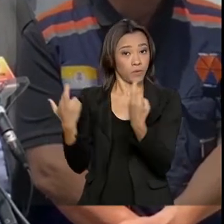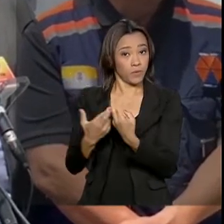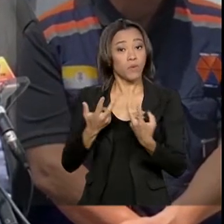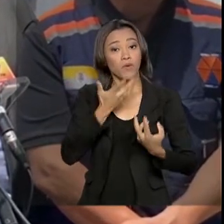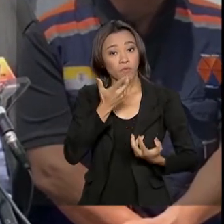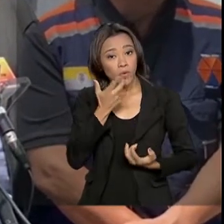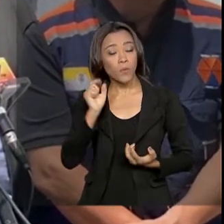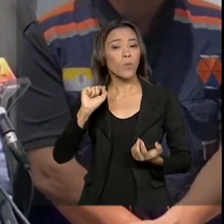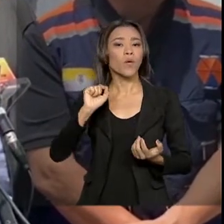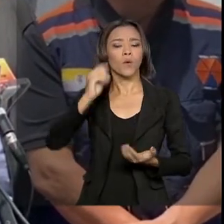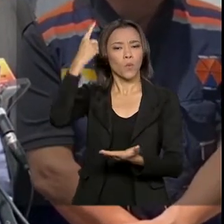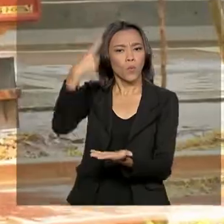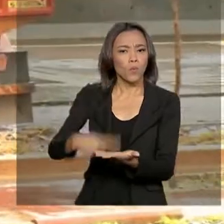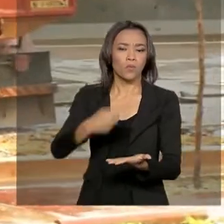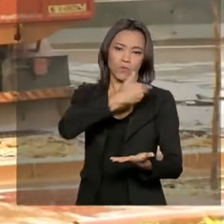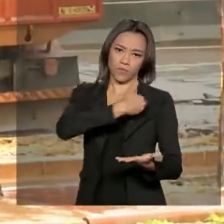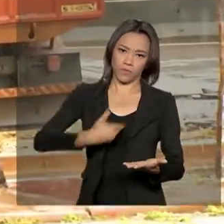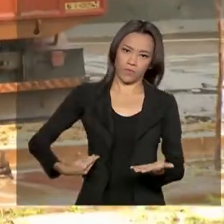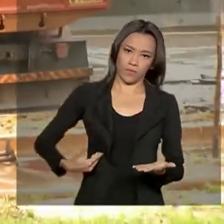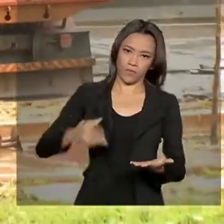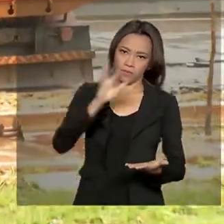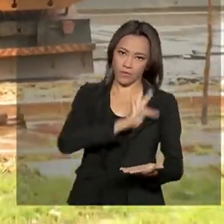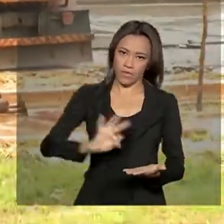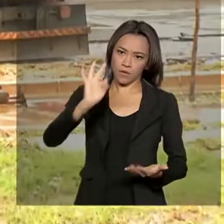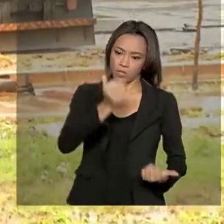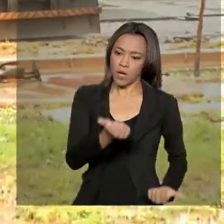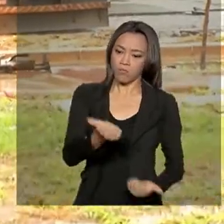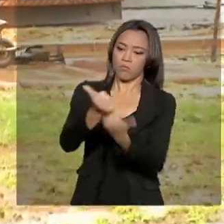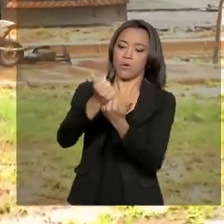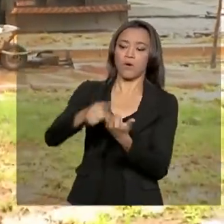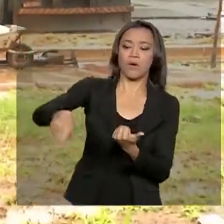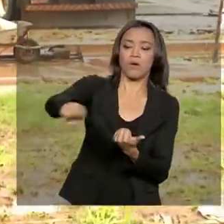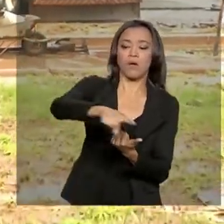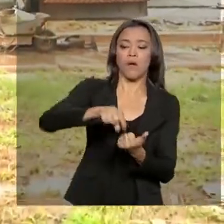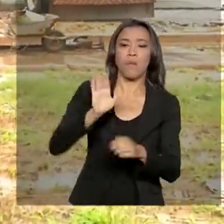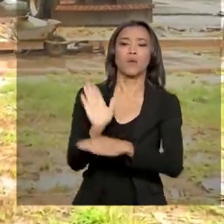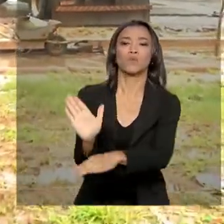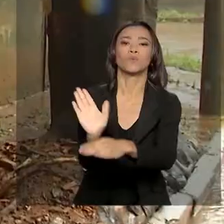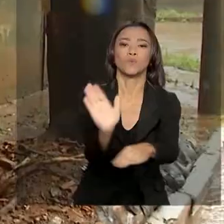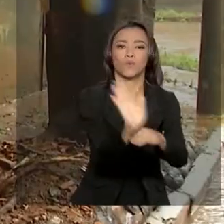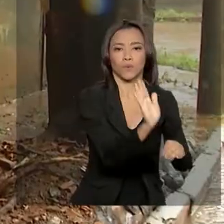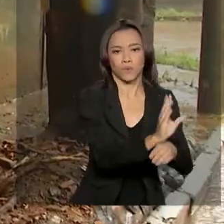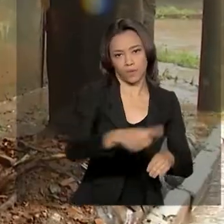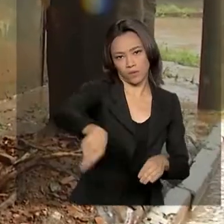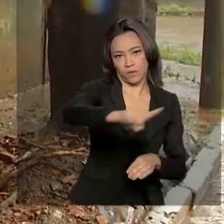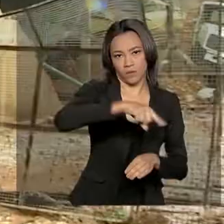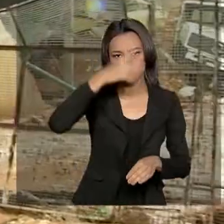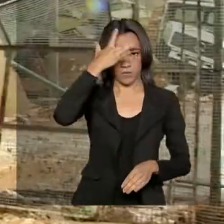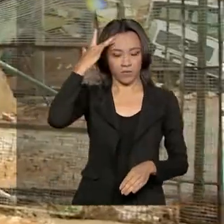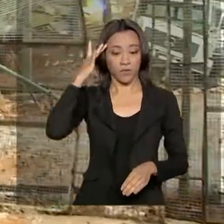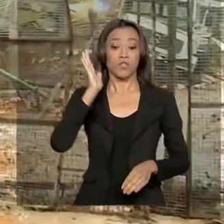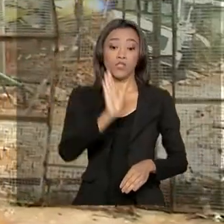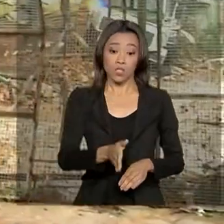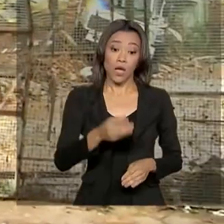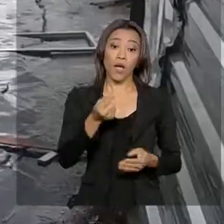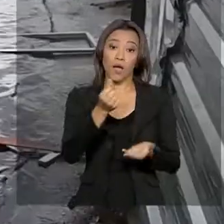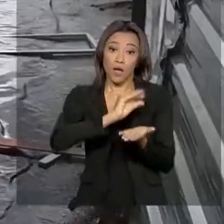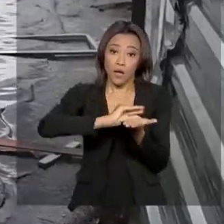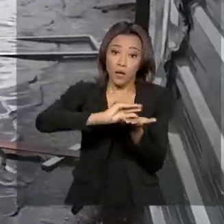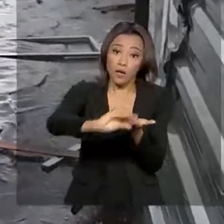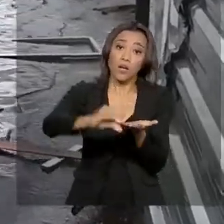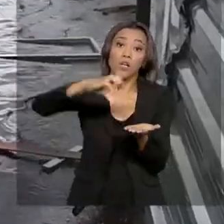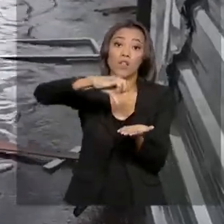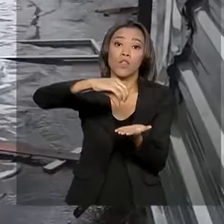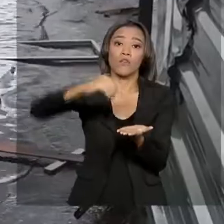compromisso do governo federal em apoiar as ações de socorro à população. Já estão disponibilizados R 90 milhões